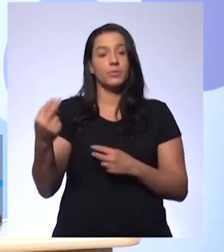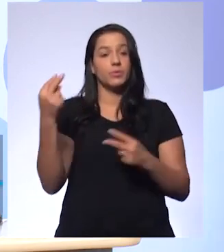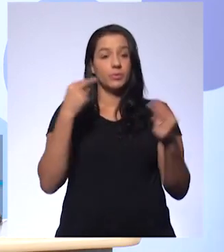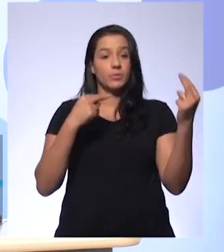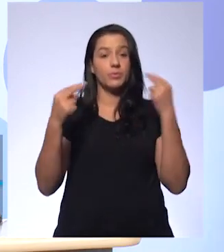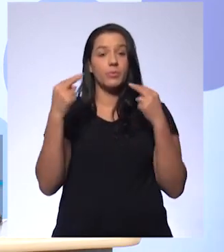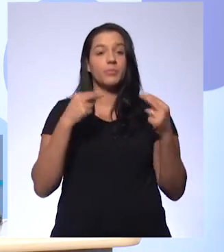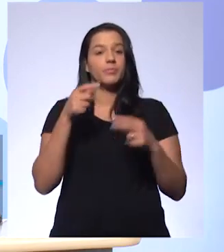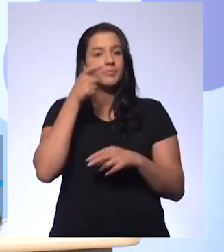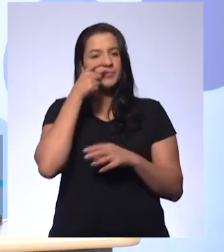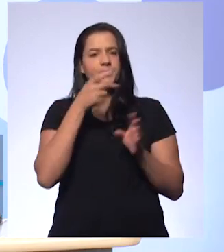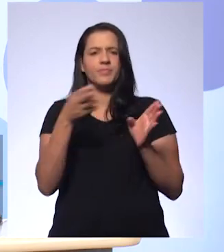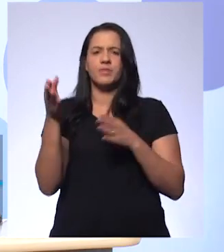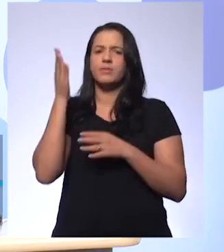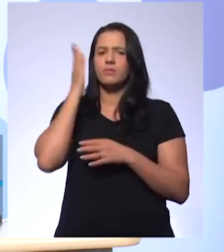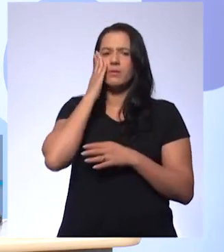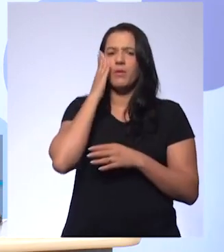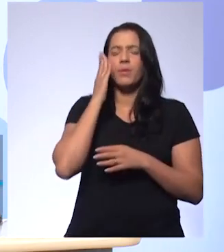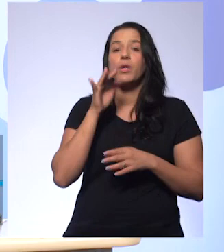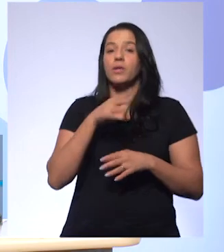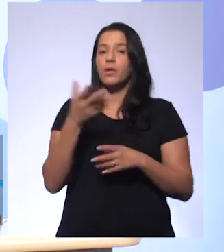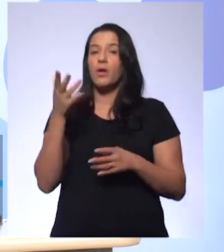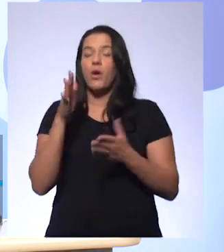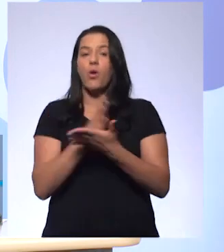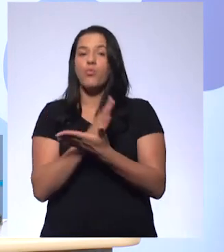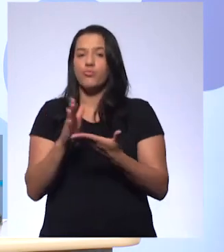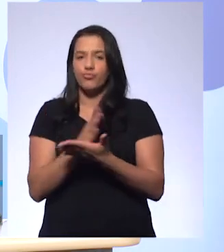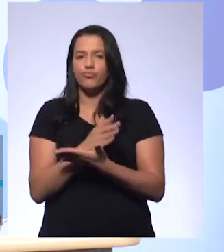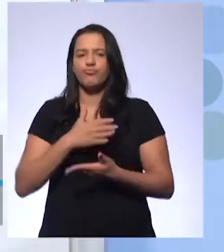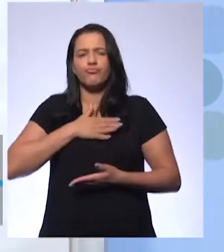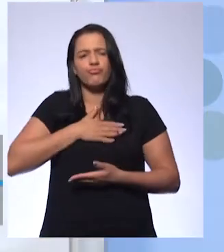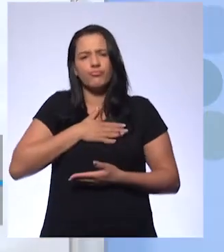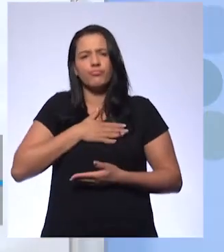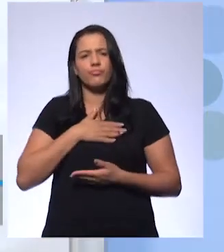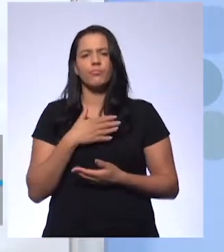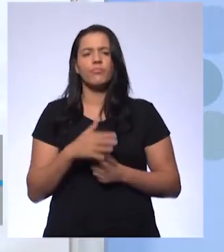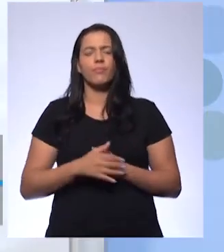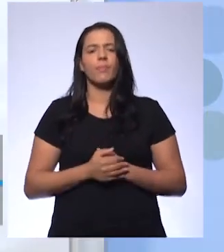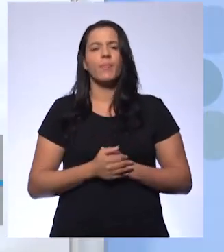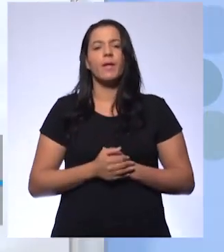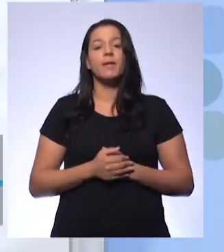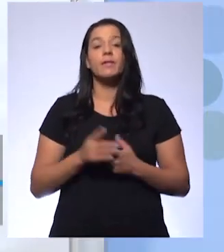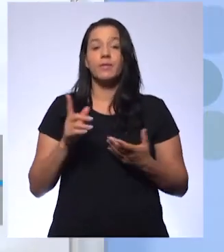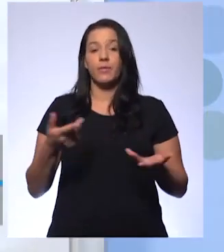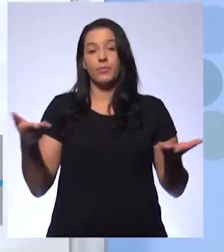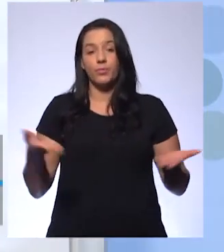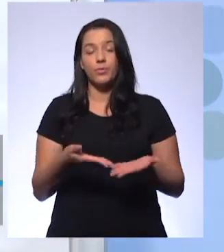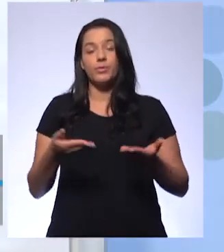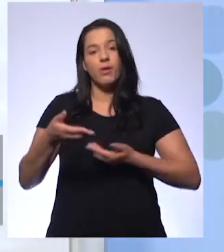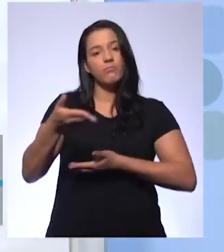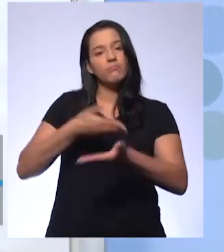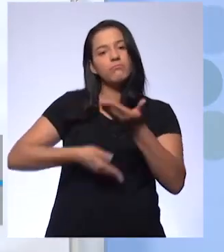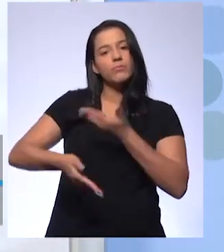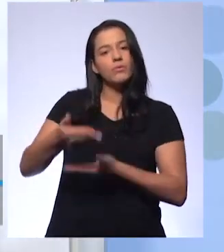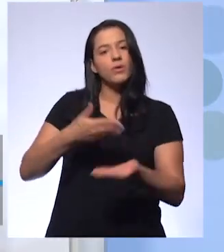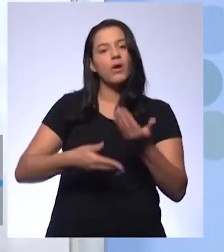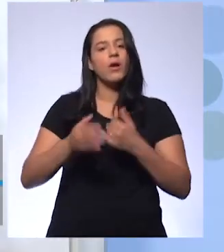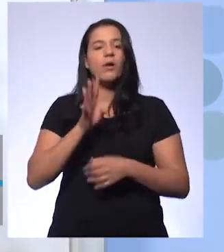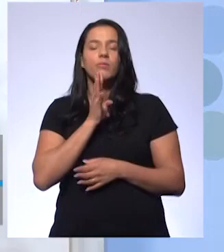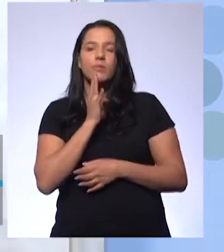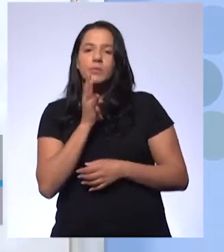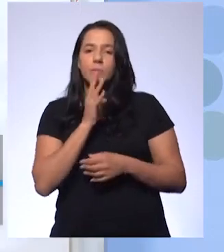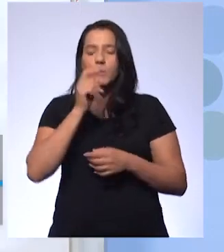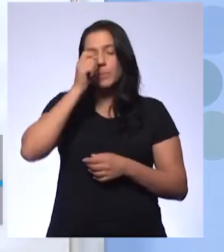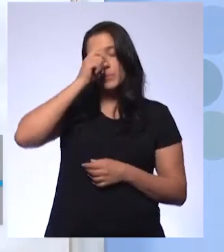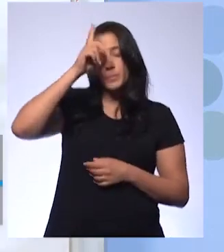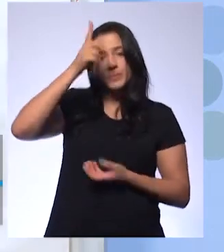assistindo aí devem até saber. Tem pessoal que curte muito, não é, Edjoel? Sim. E a ideia nossa aqui é trocar conhecimento. Eu não sou o dono da verdade.